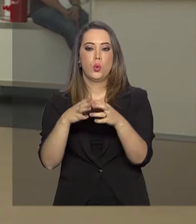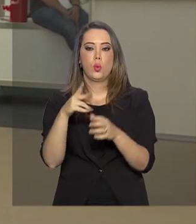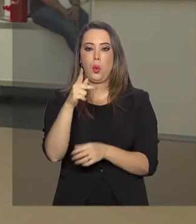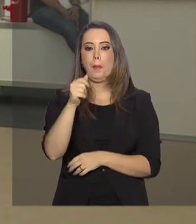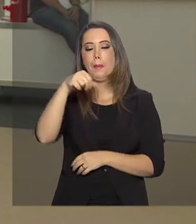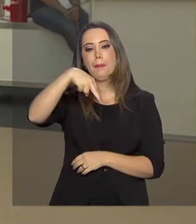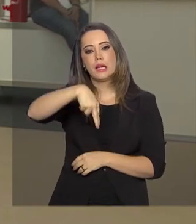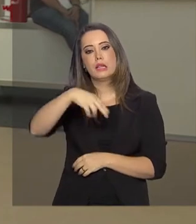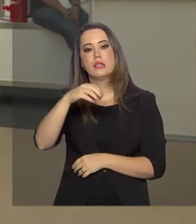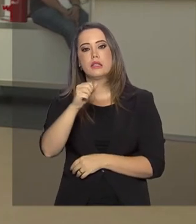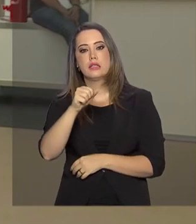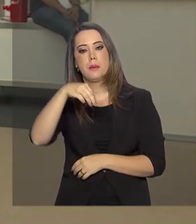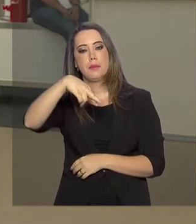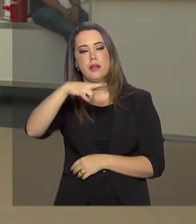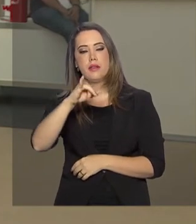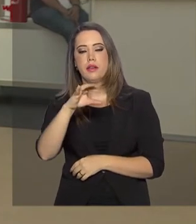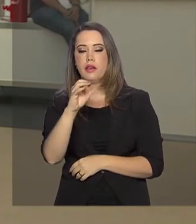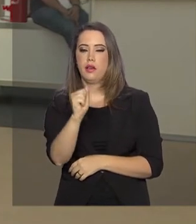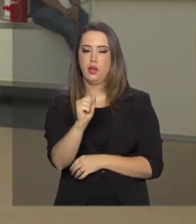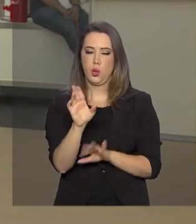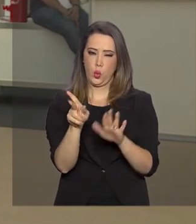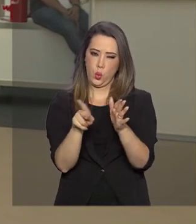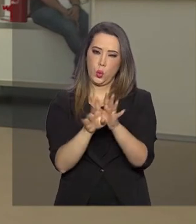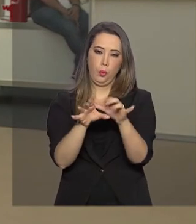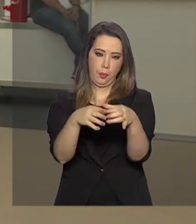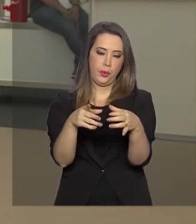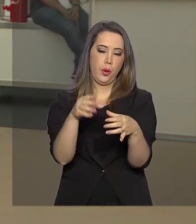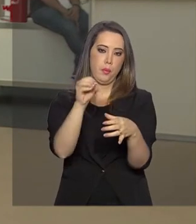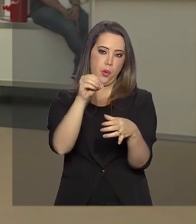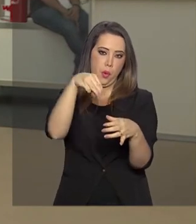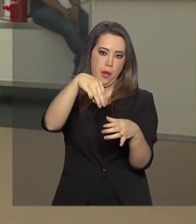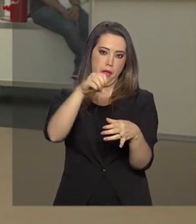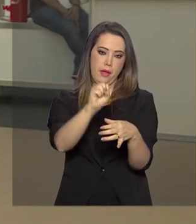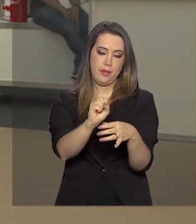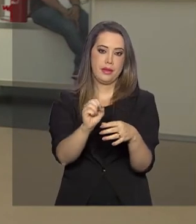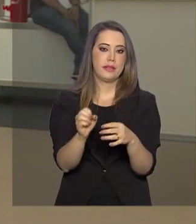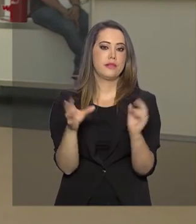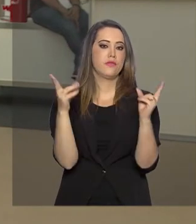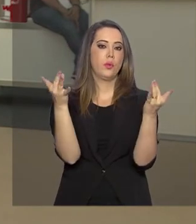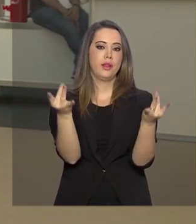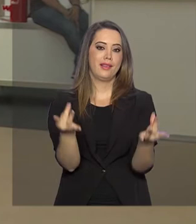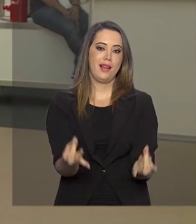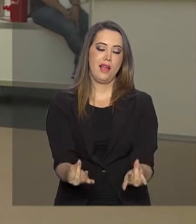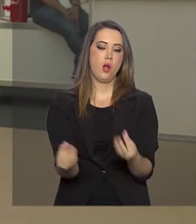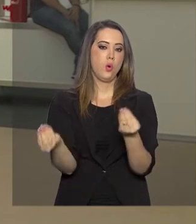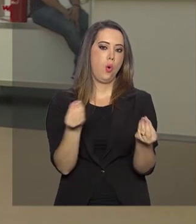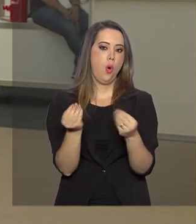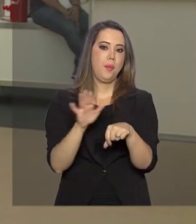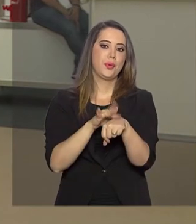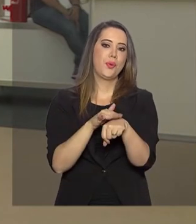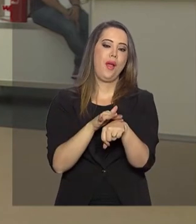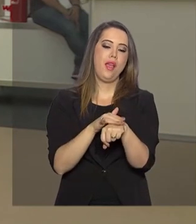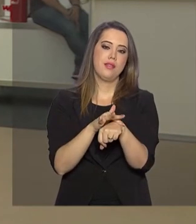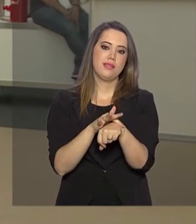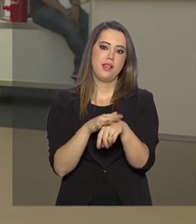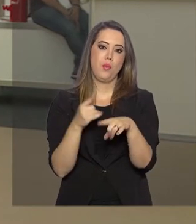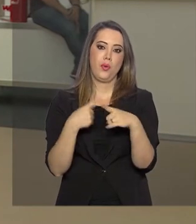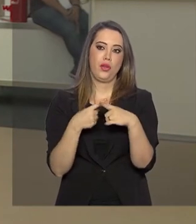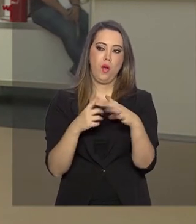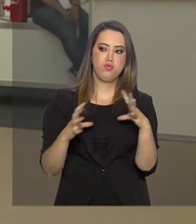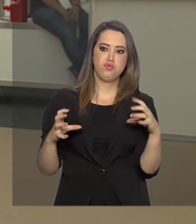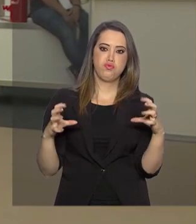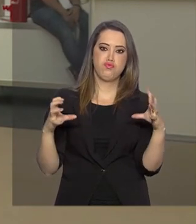ligada à OMS. E eles vão falar exatamente como essa fumaça afeta, pode causar várias doenças, doenças respiratórias, também